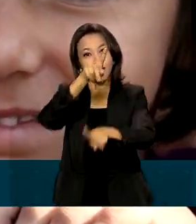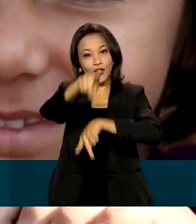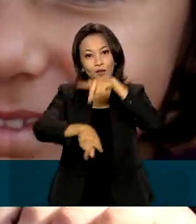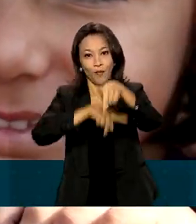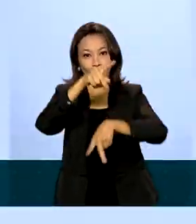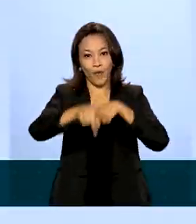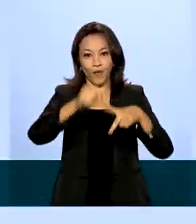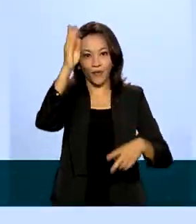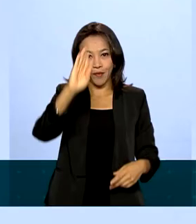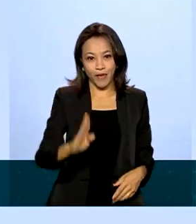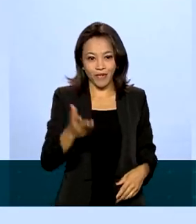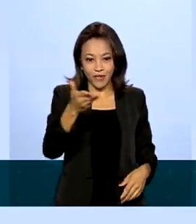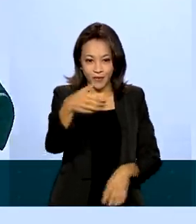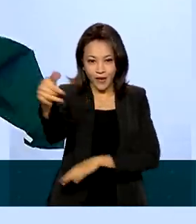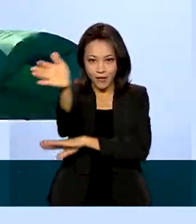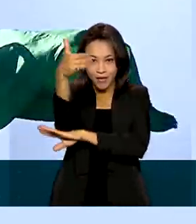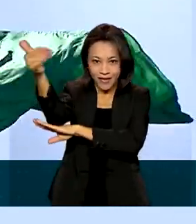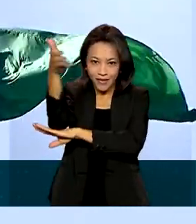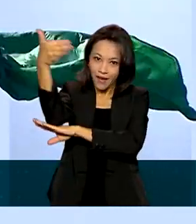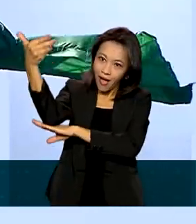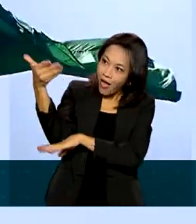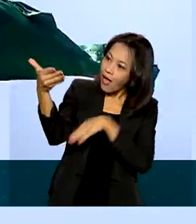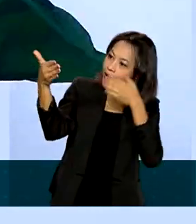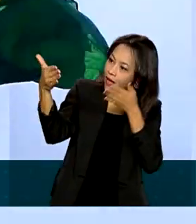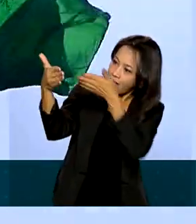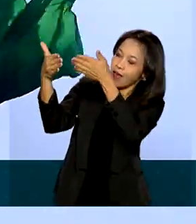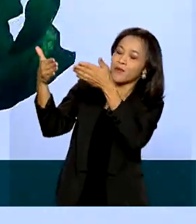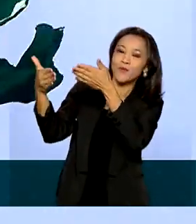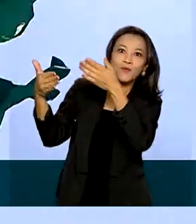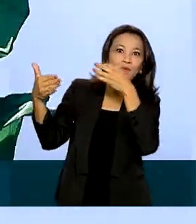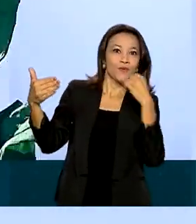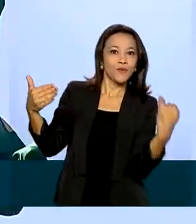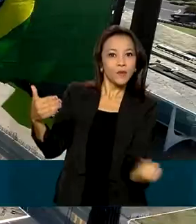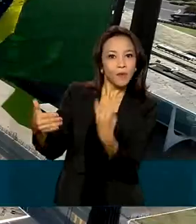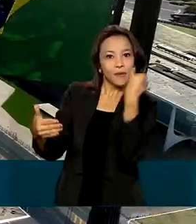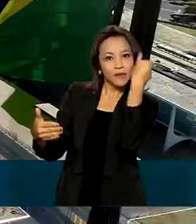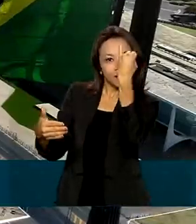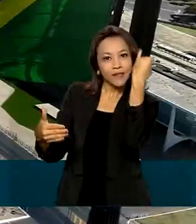brasileiro, um dos símbolos nacionais mais importantes.